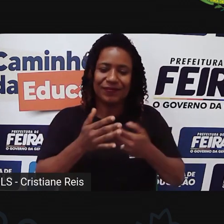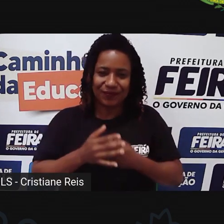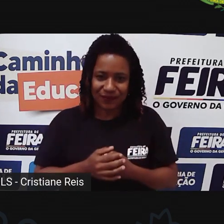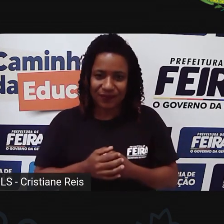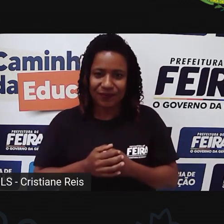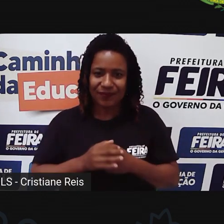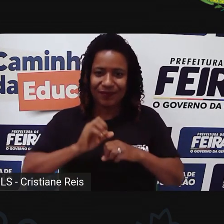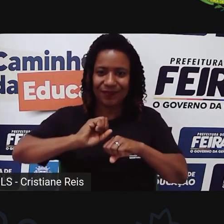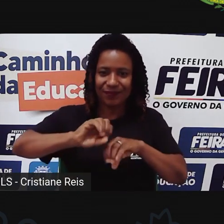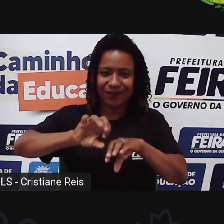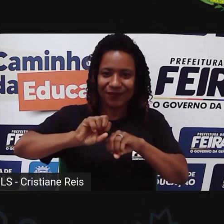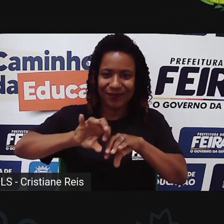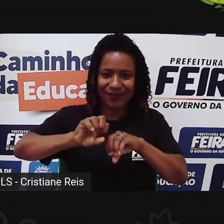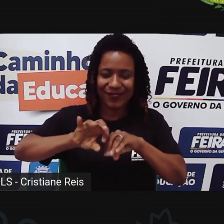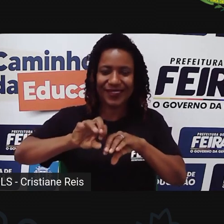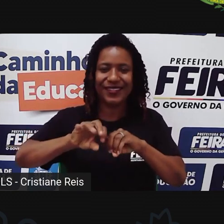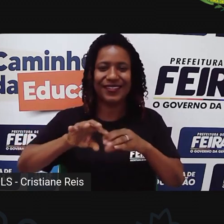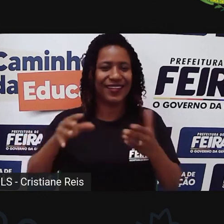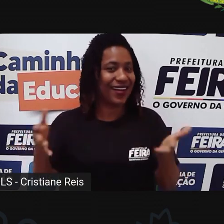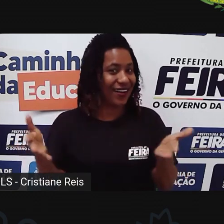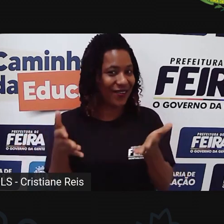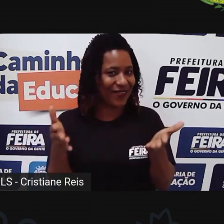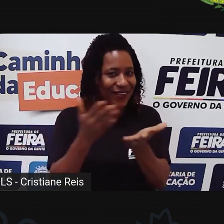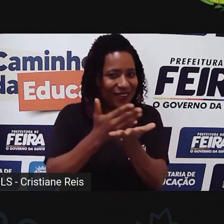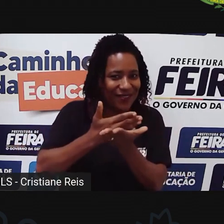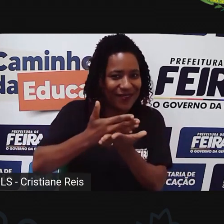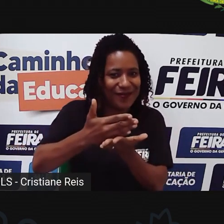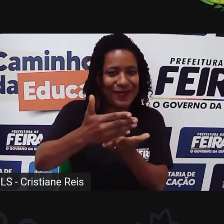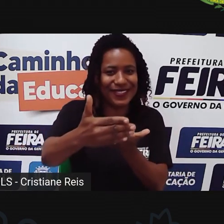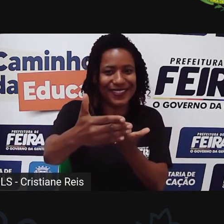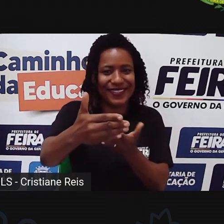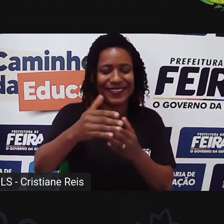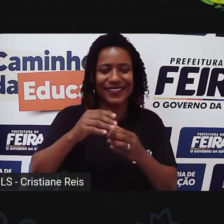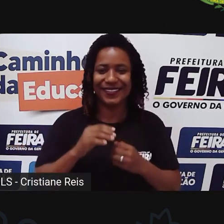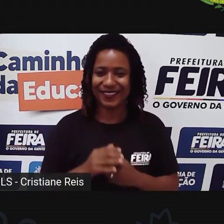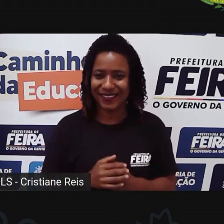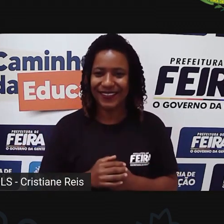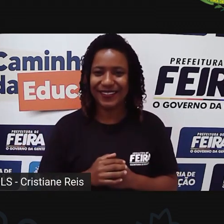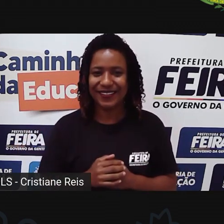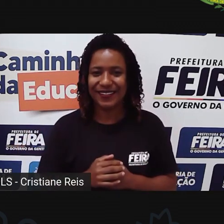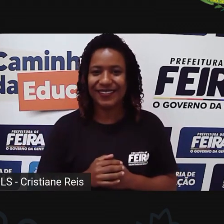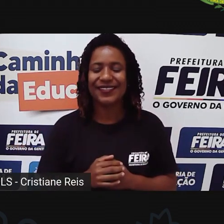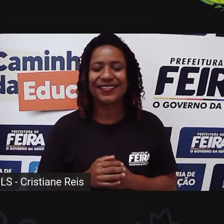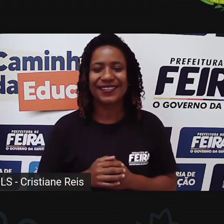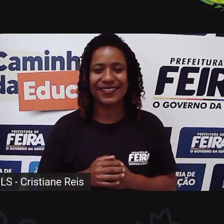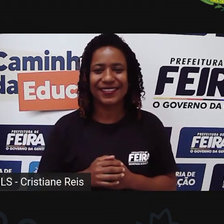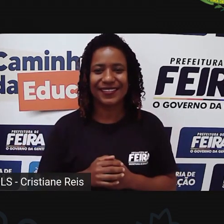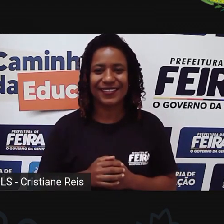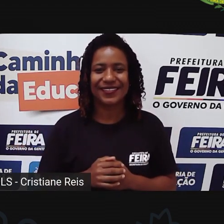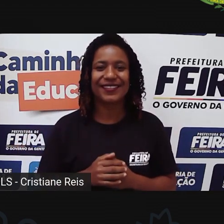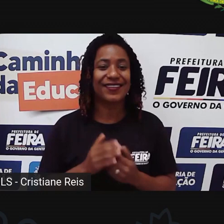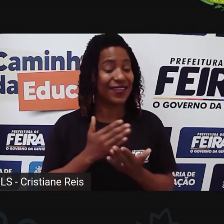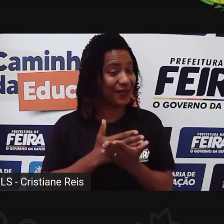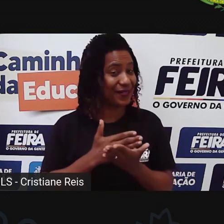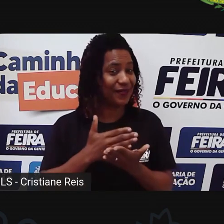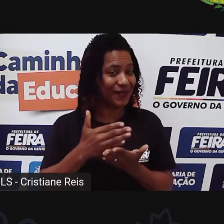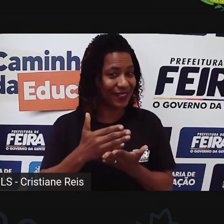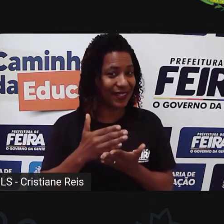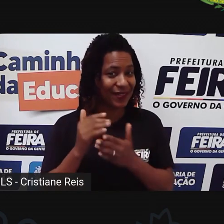a esse novo recomeço, né? Então, para a gente começar direitinho,